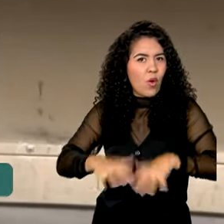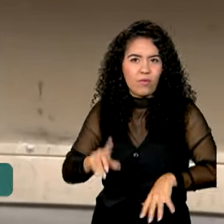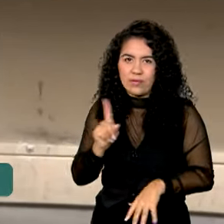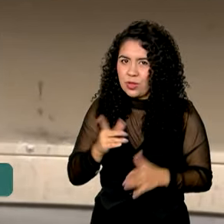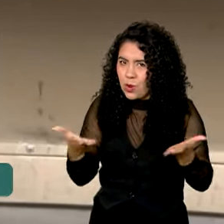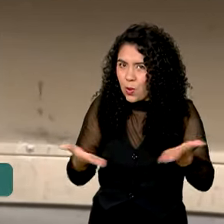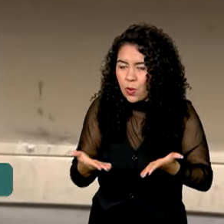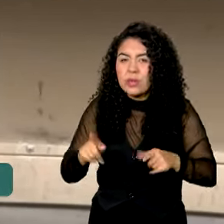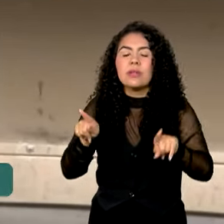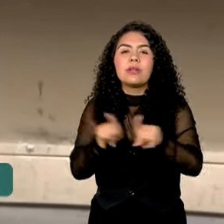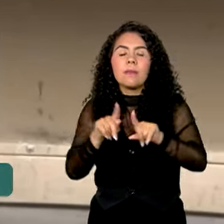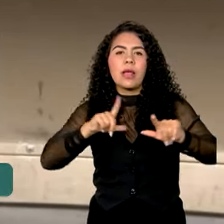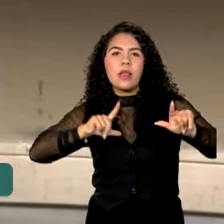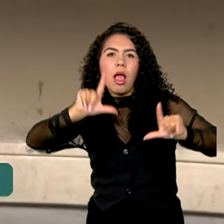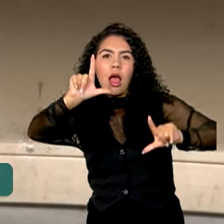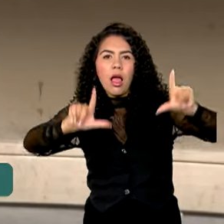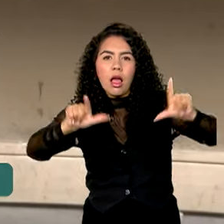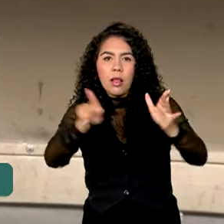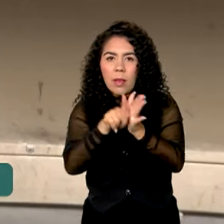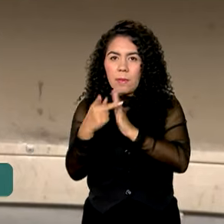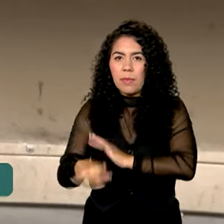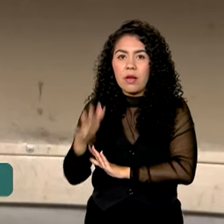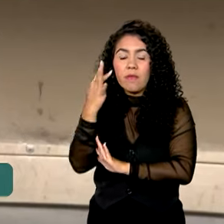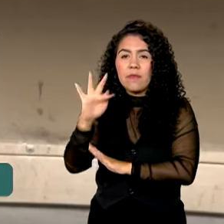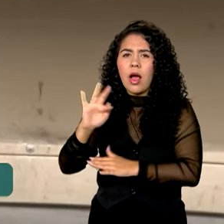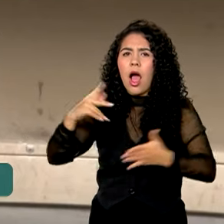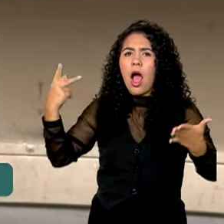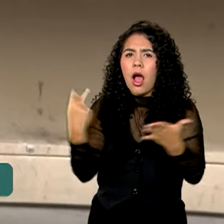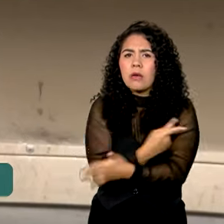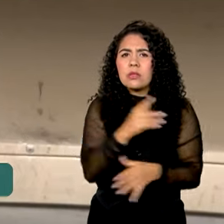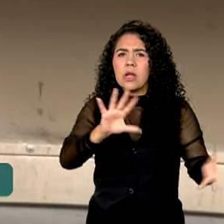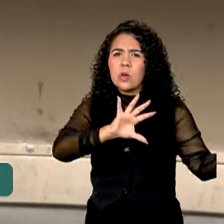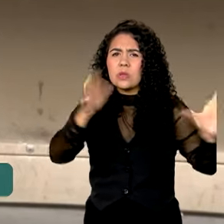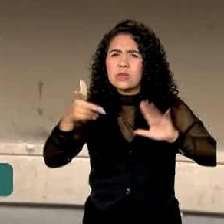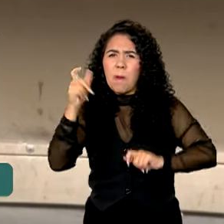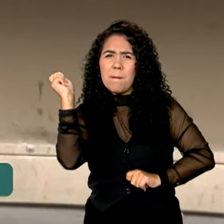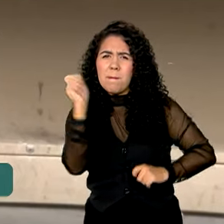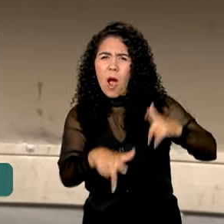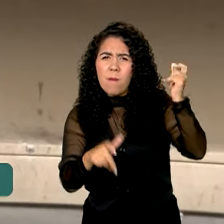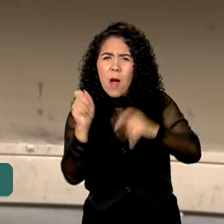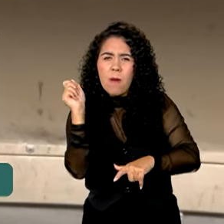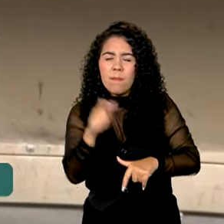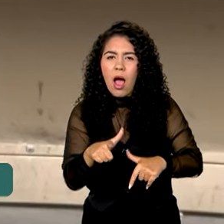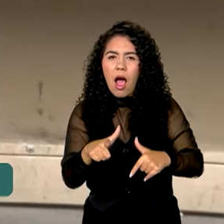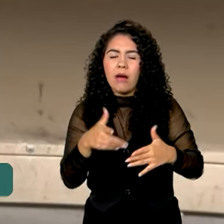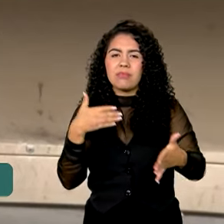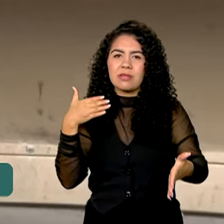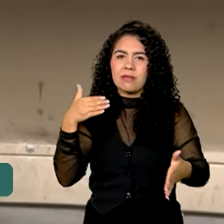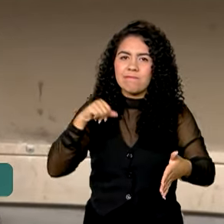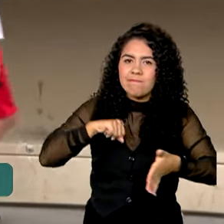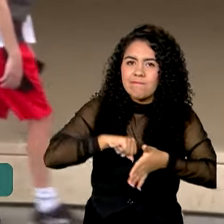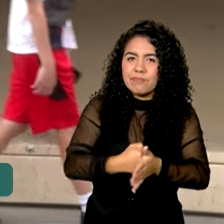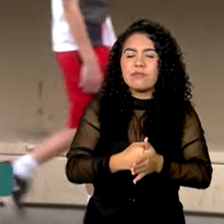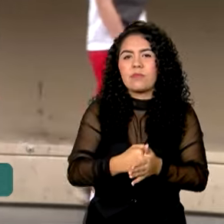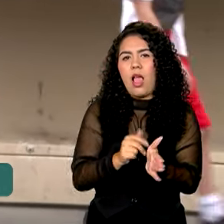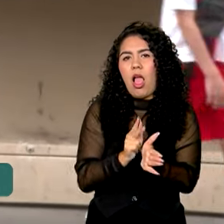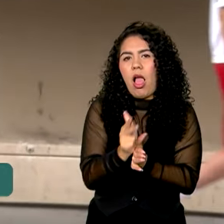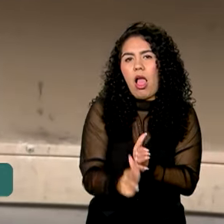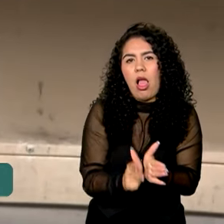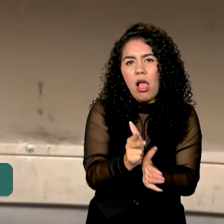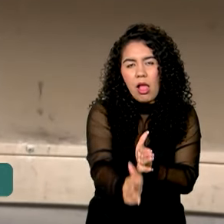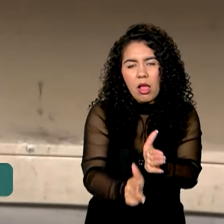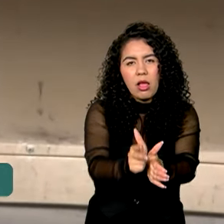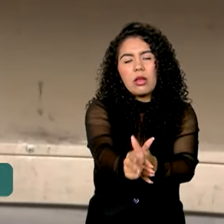relatos na imprensa francesa de que houve alguns ataques coordenados que interromperam as linhas de trens e que